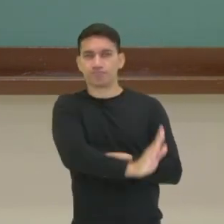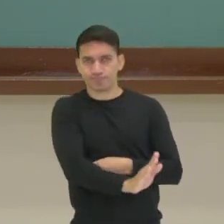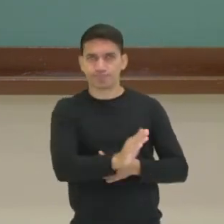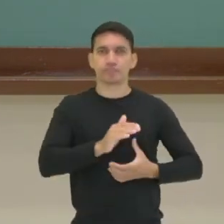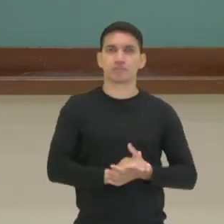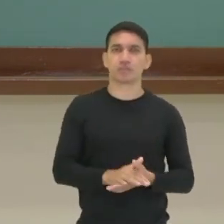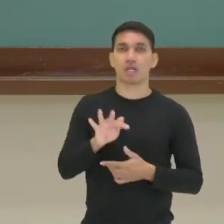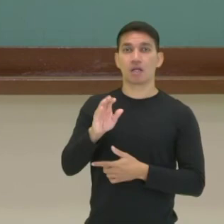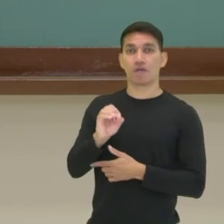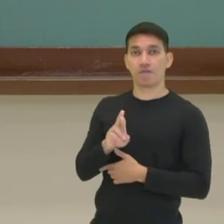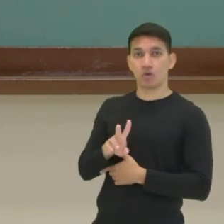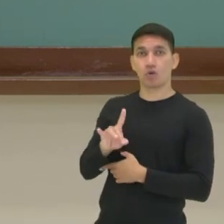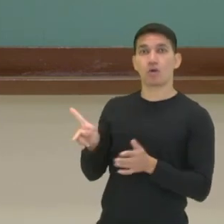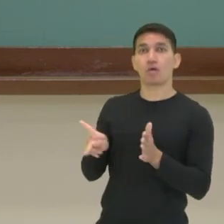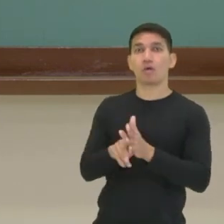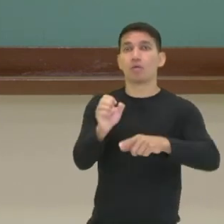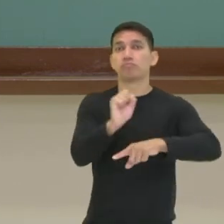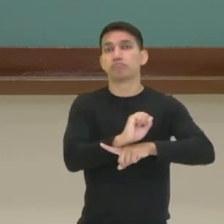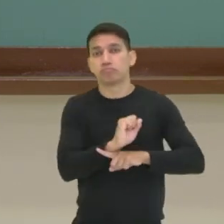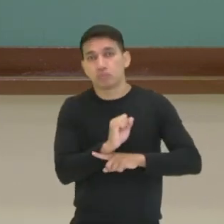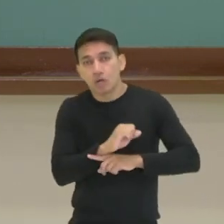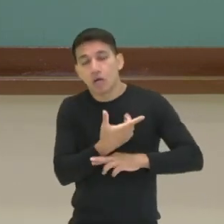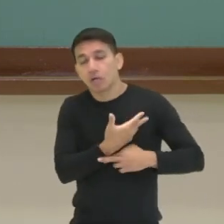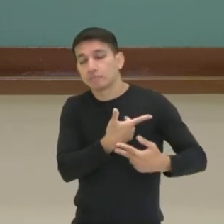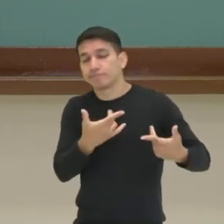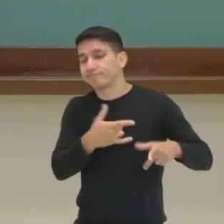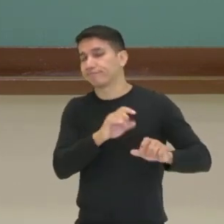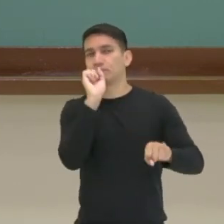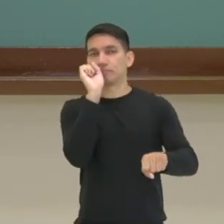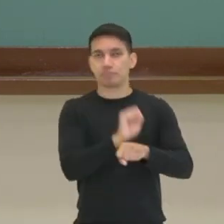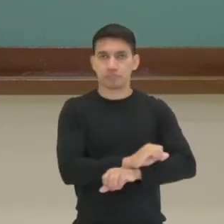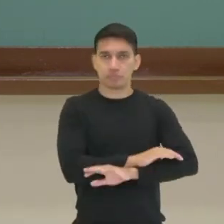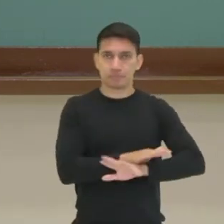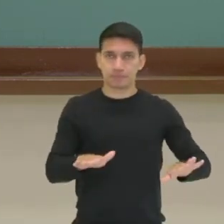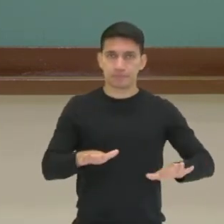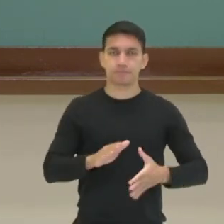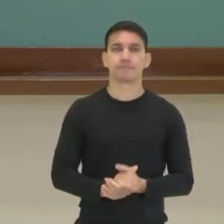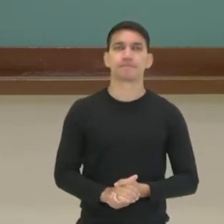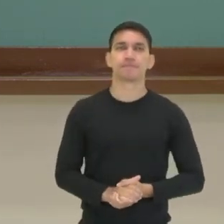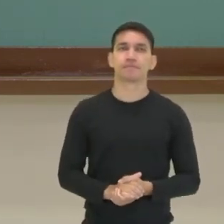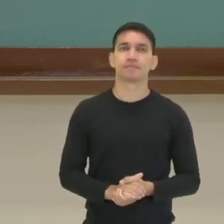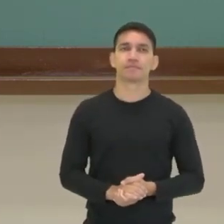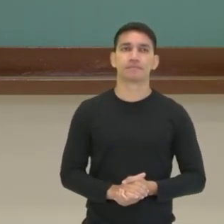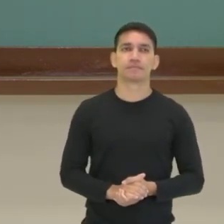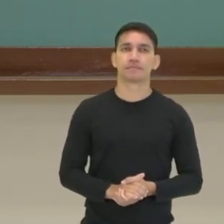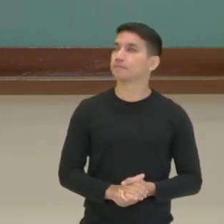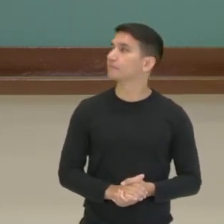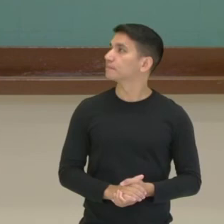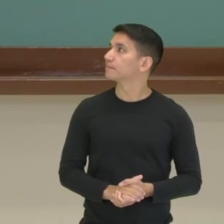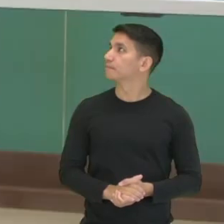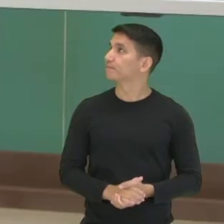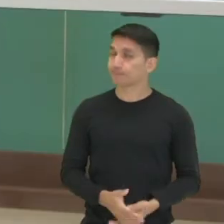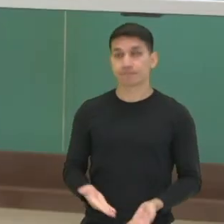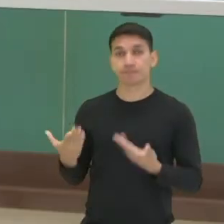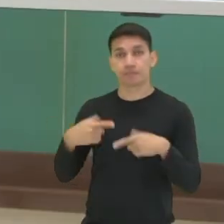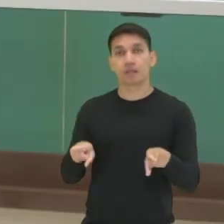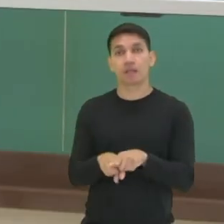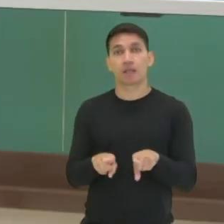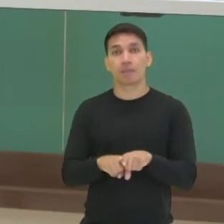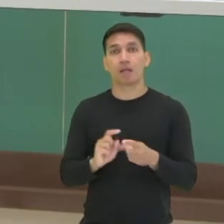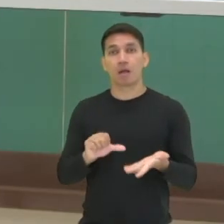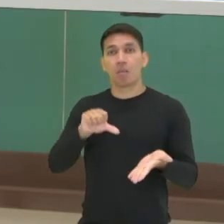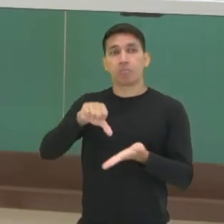a produção de carros populares está sendo então encerrada. Muito bem. Então, criou-se então